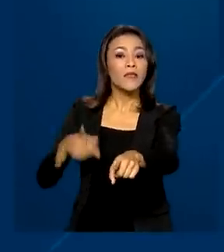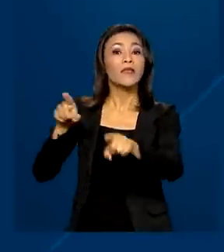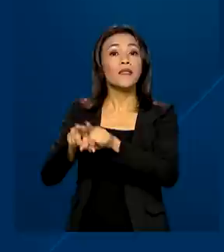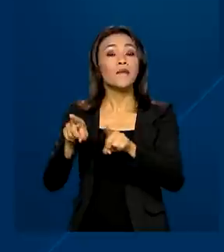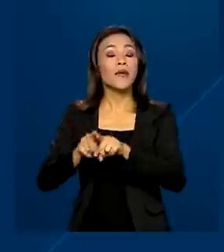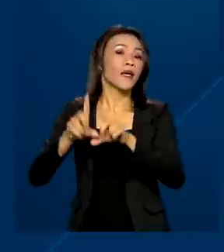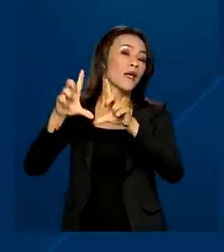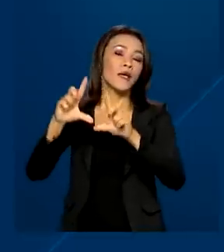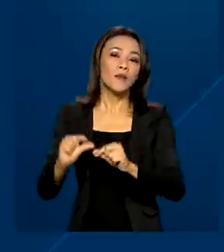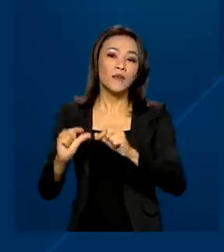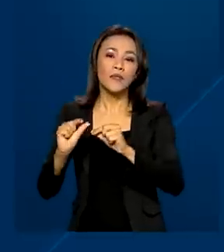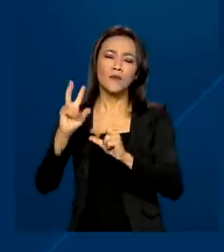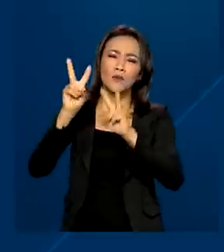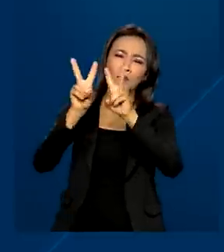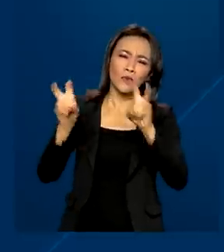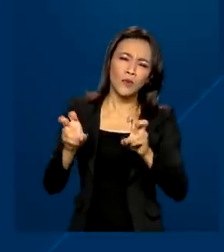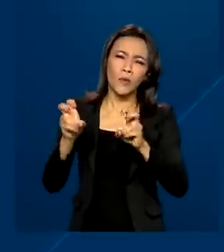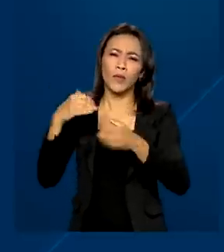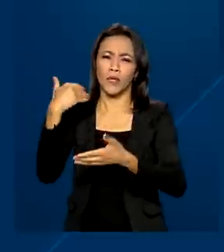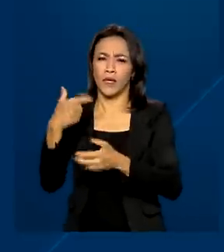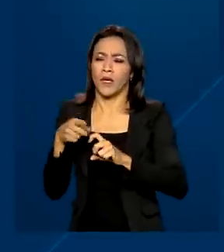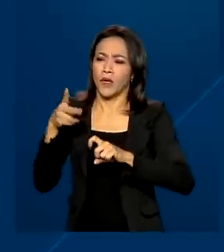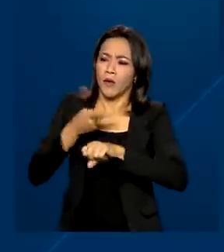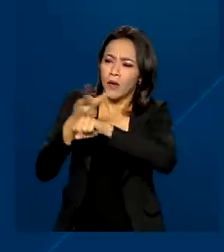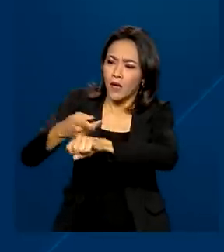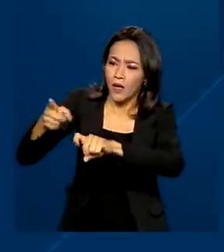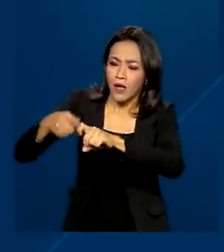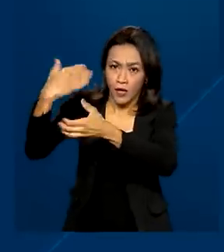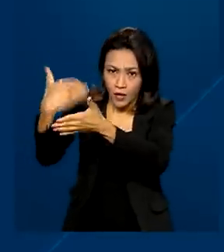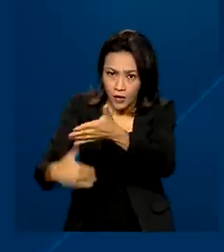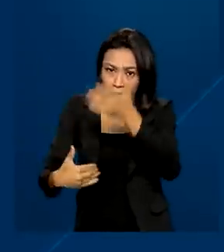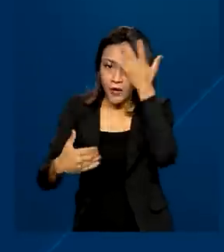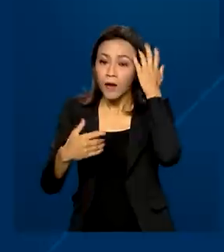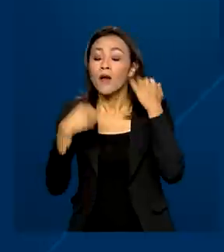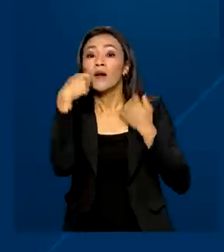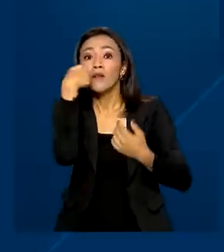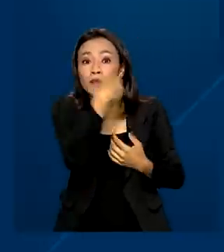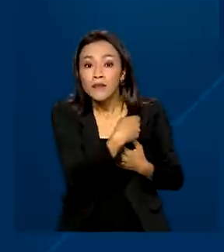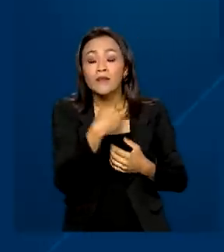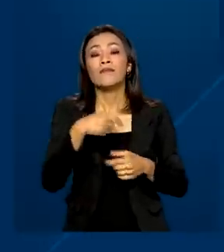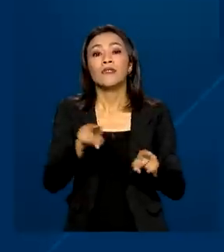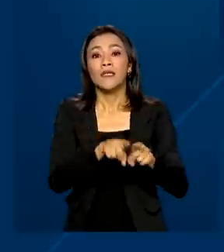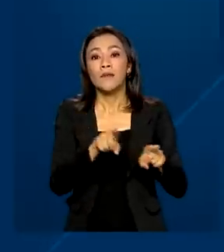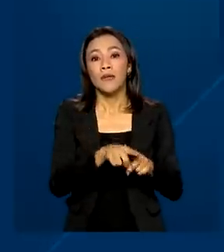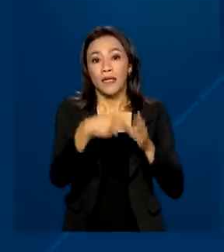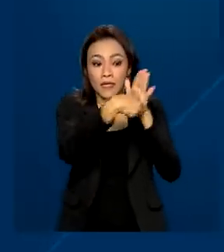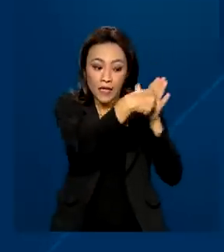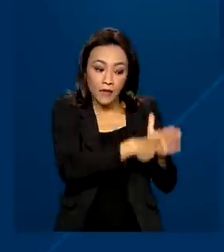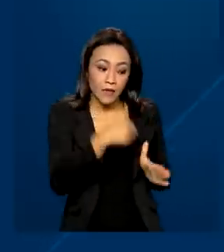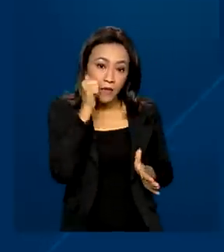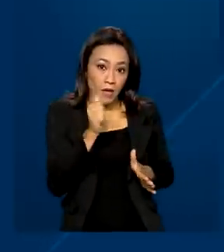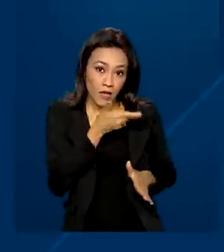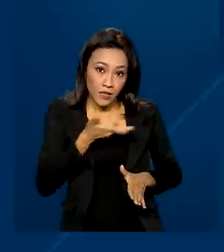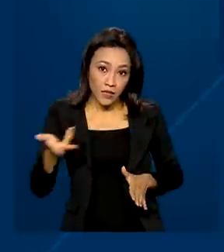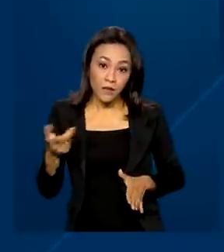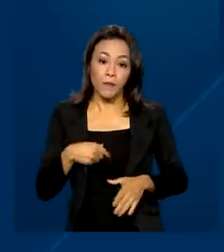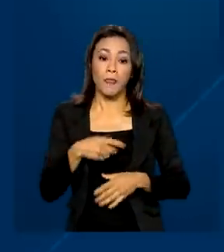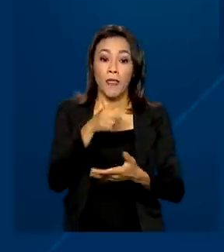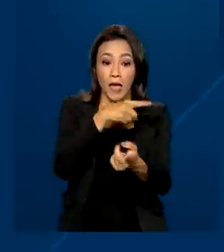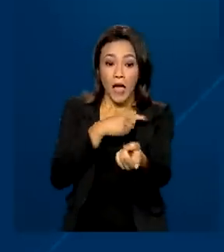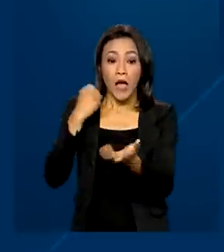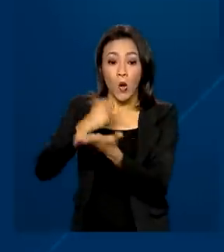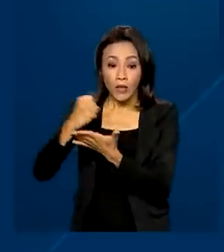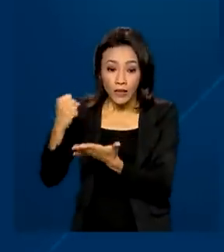redução de preços em consultas médicas, odontológicas e exames para as mulheres. A Previdência pode ser contratada